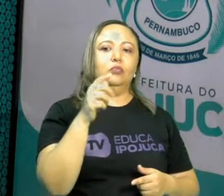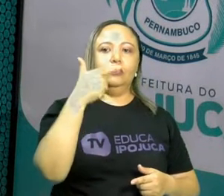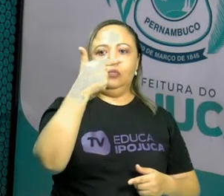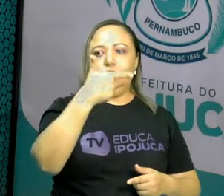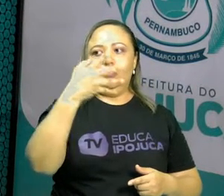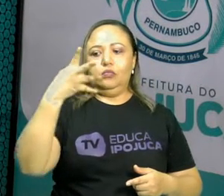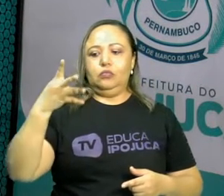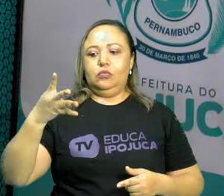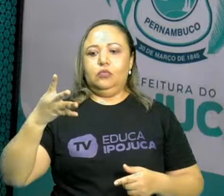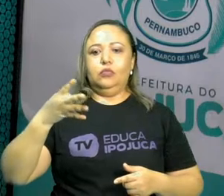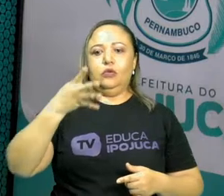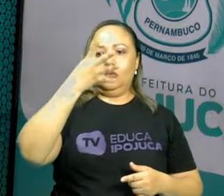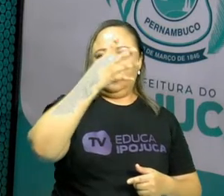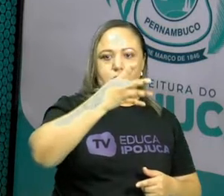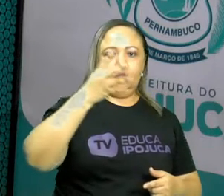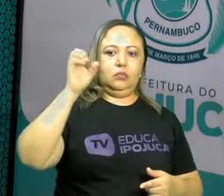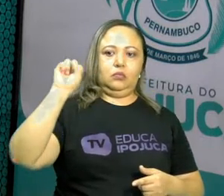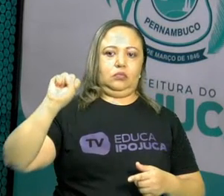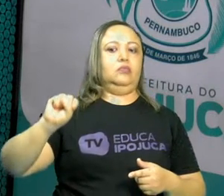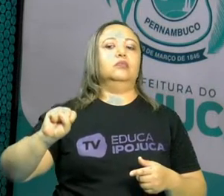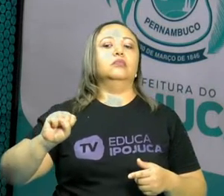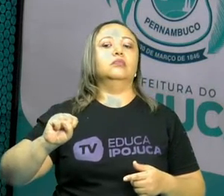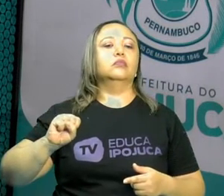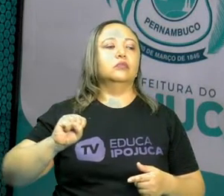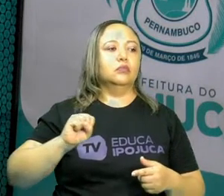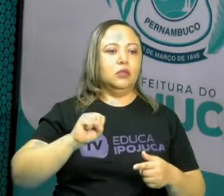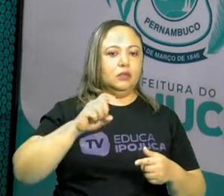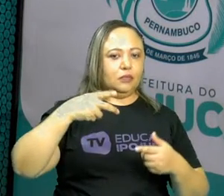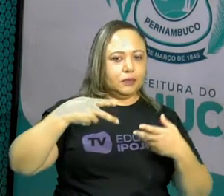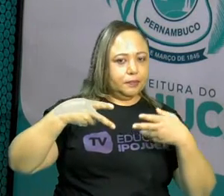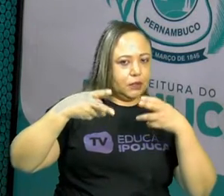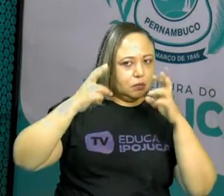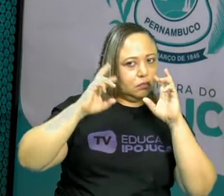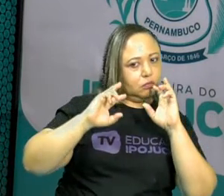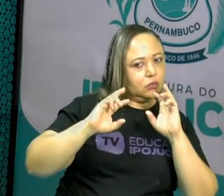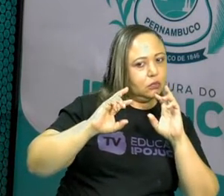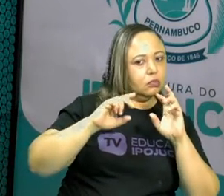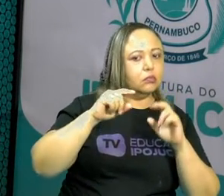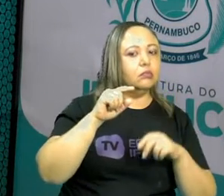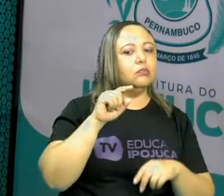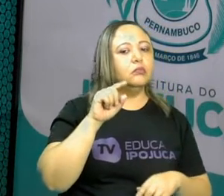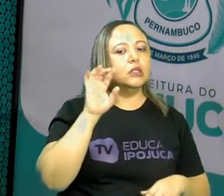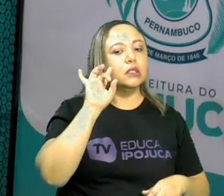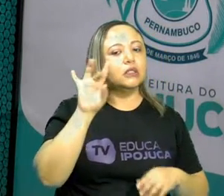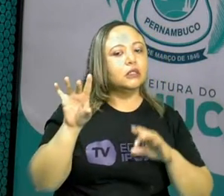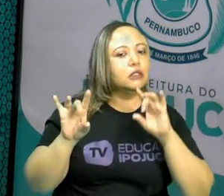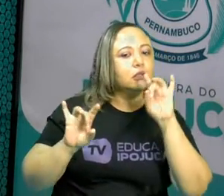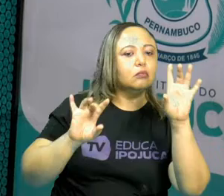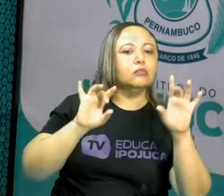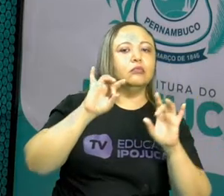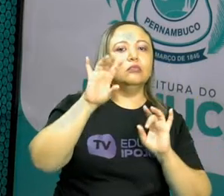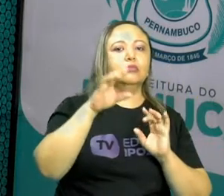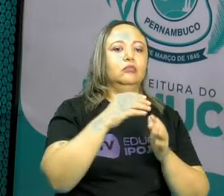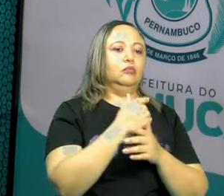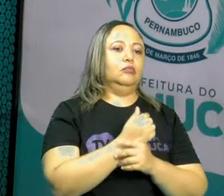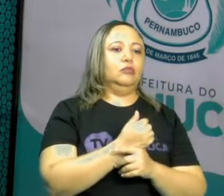24 e 48. Se vocês perceberem direitinho, cada uma dessas